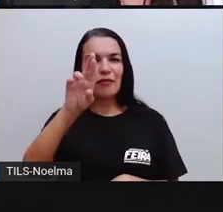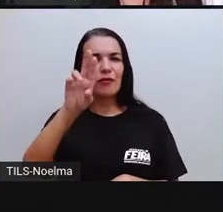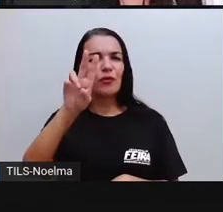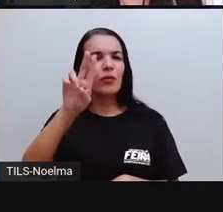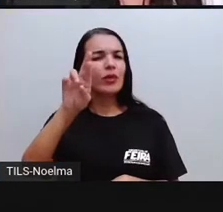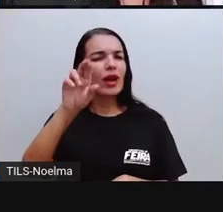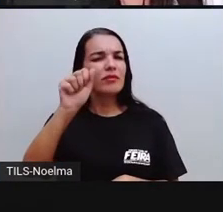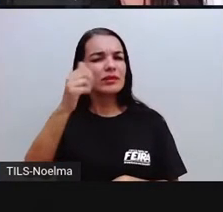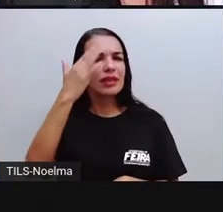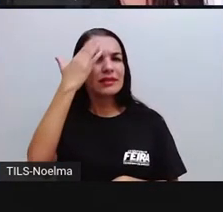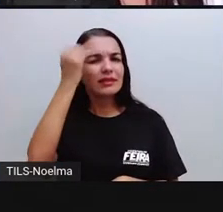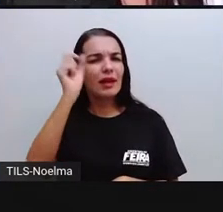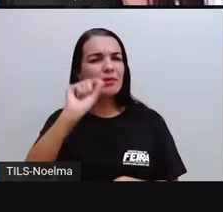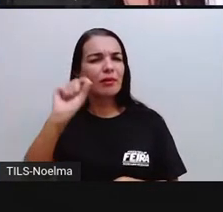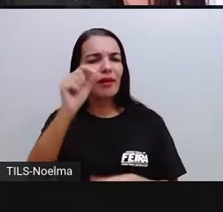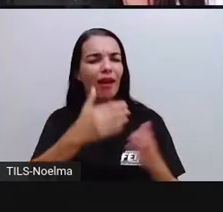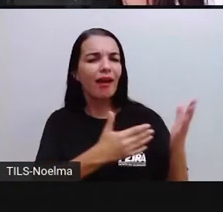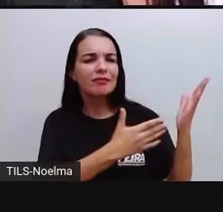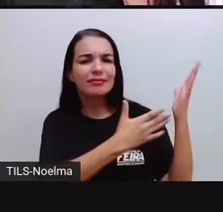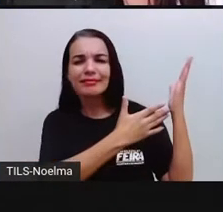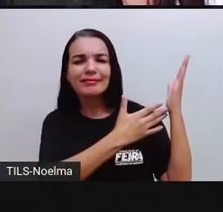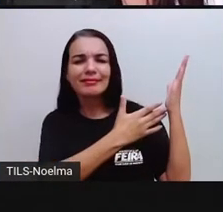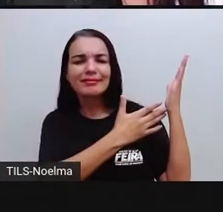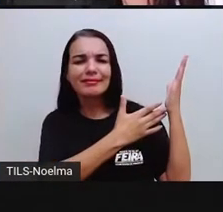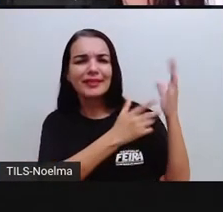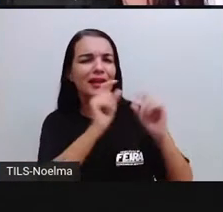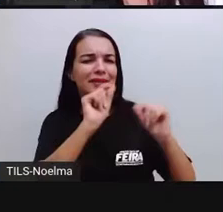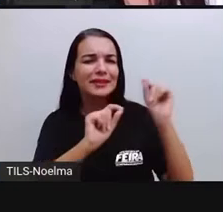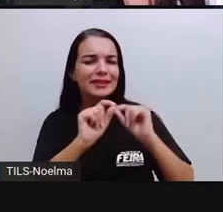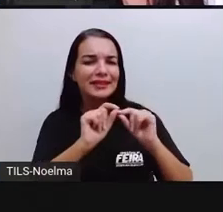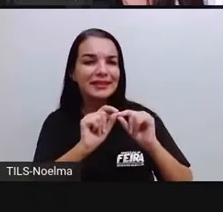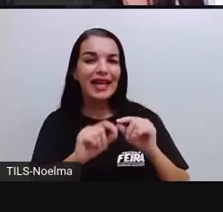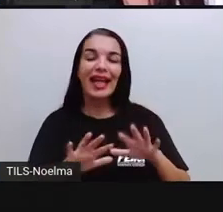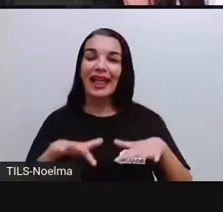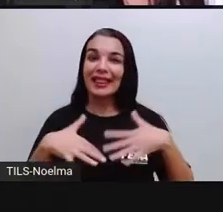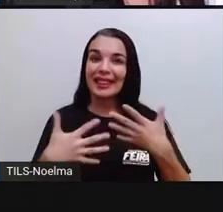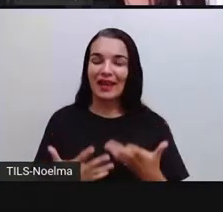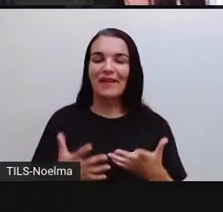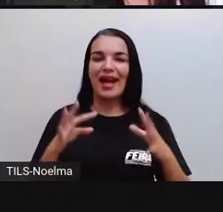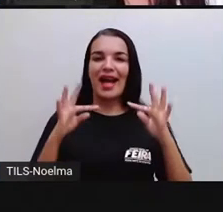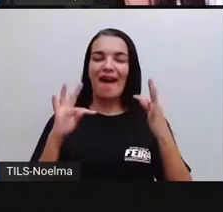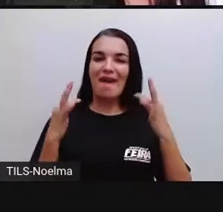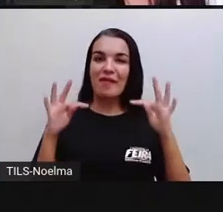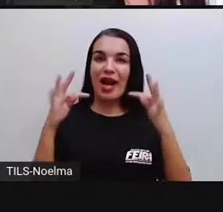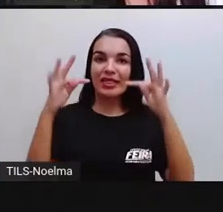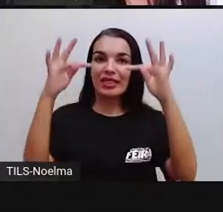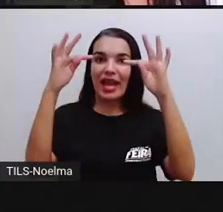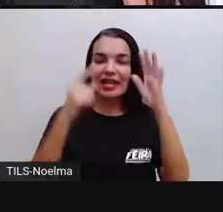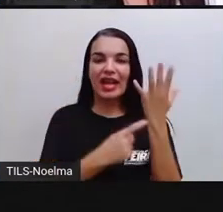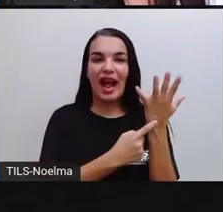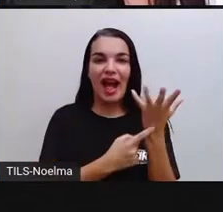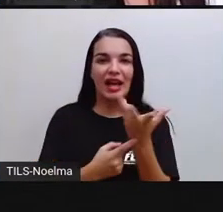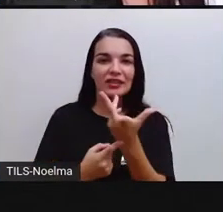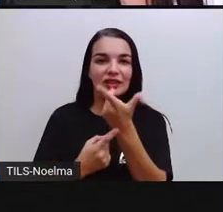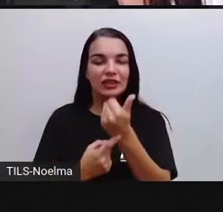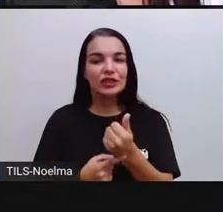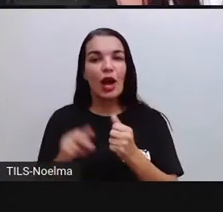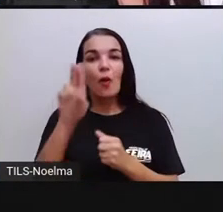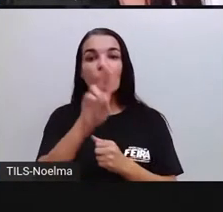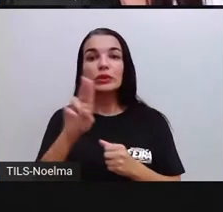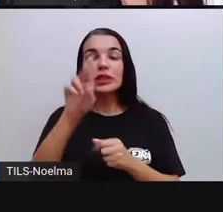xilogravura? Xilogravura é uma técnica artística e utilizada até para o cordel.